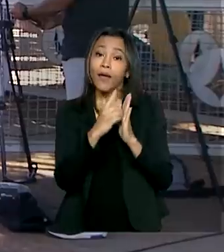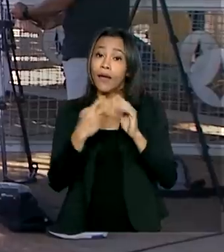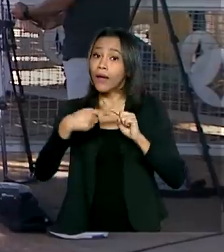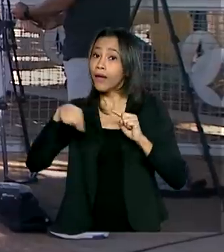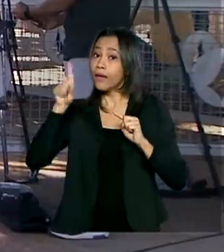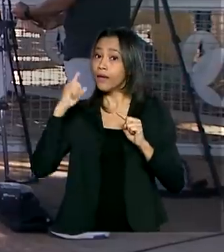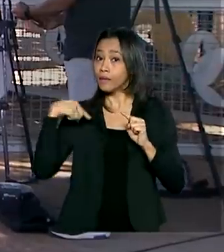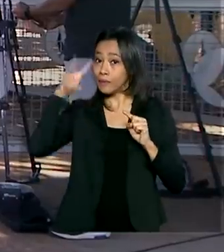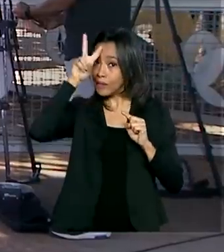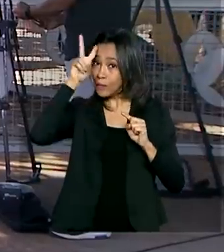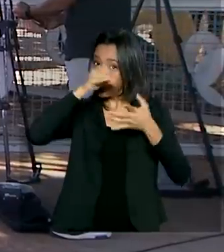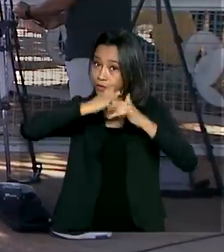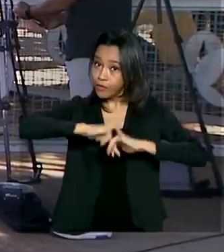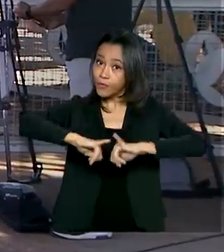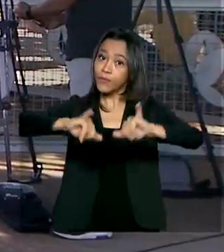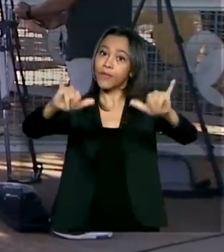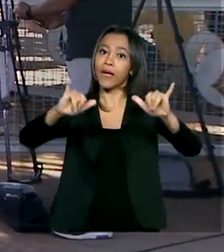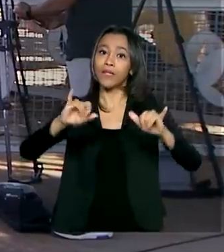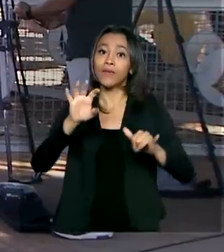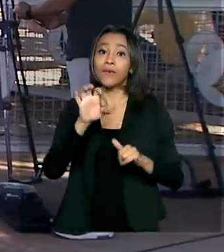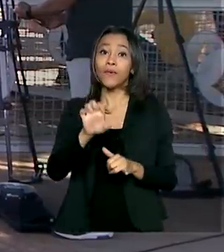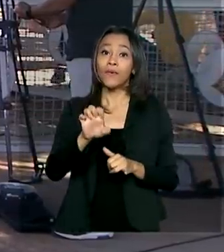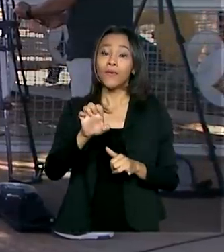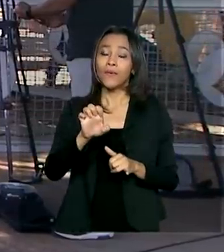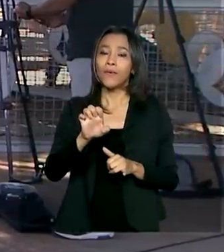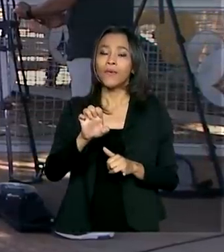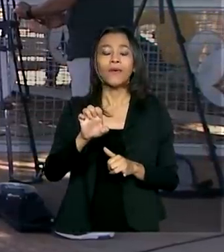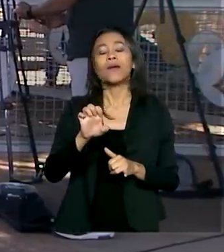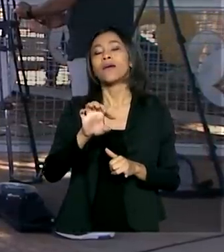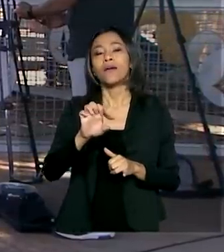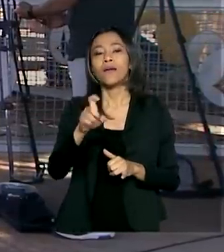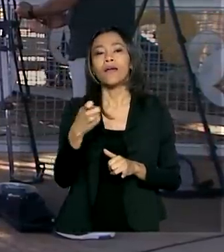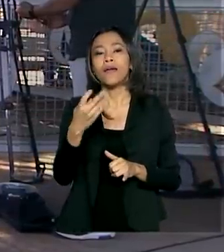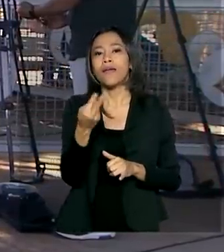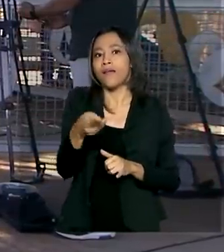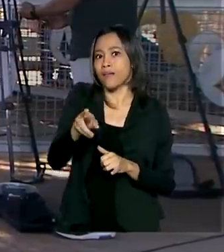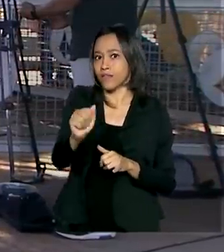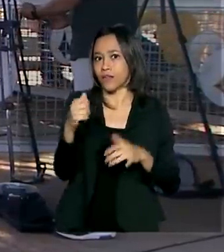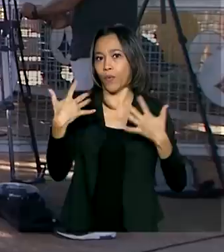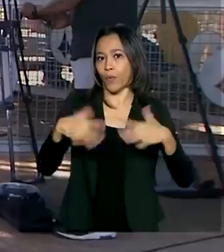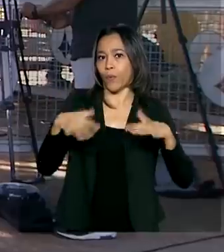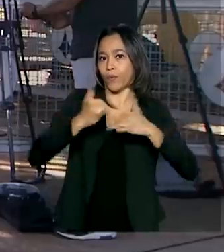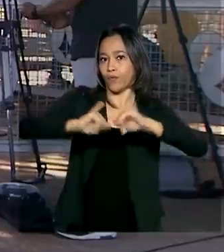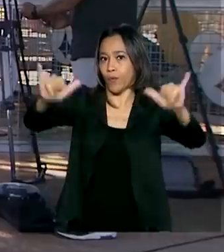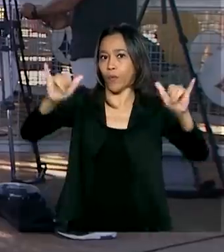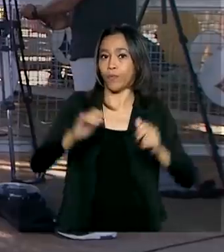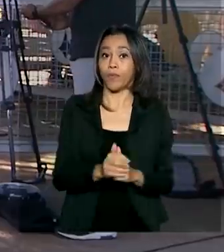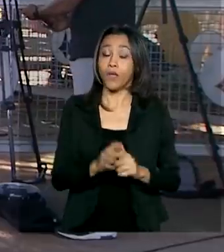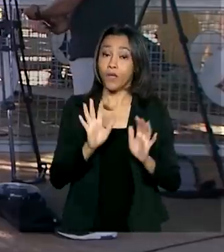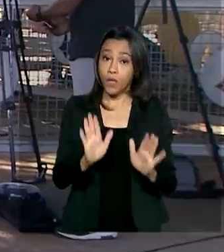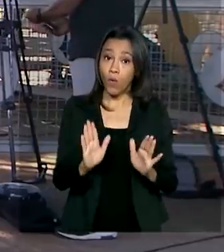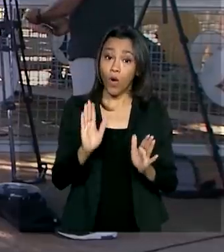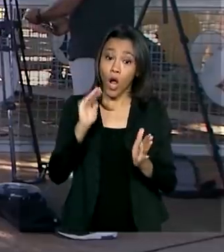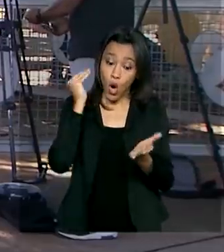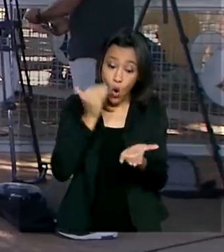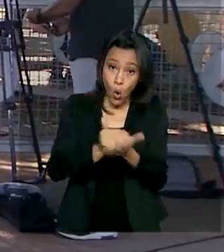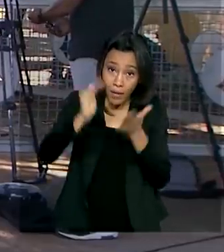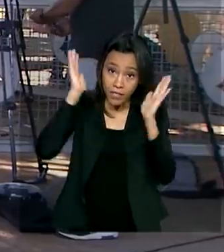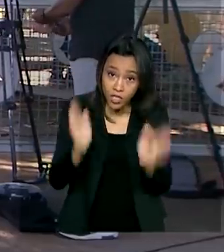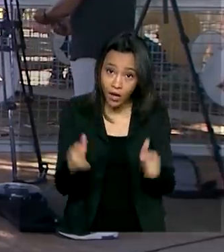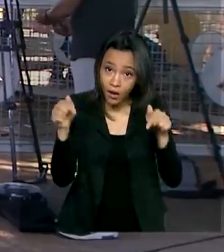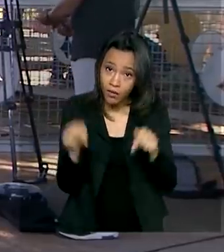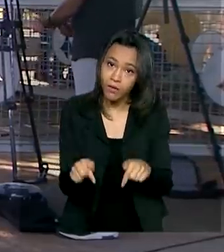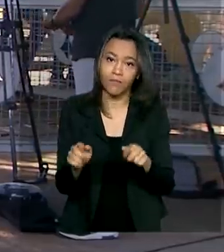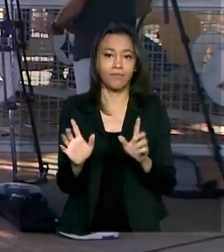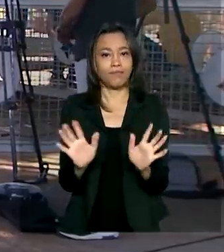segunda-feira em uma edição extra do Diário Oficial da União. Mas olha só, ele não começa a valer imediatamente.